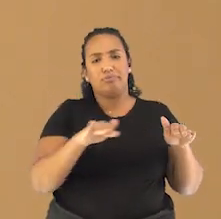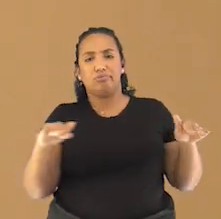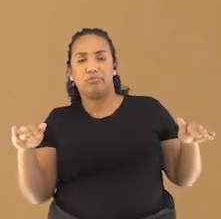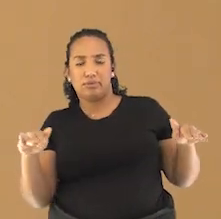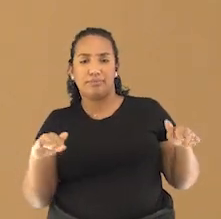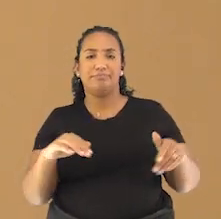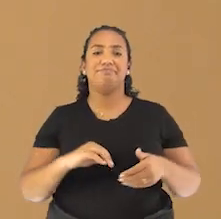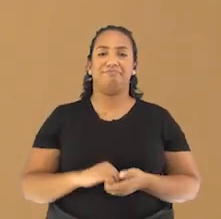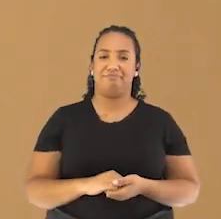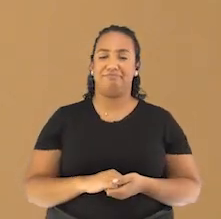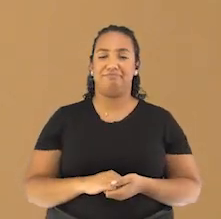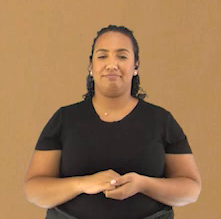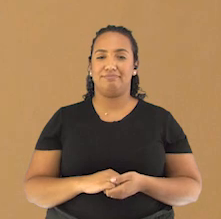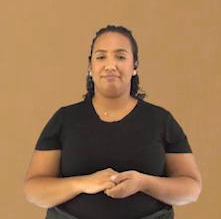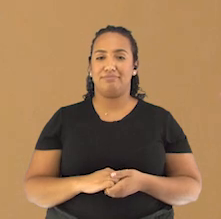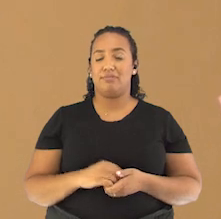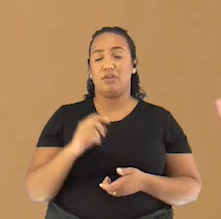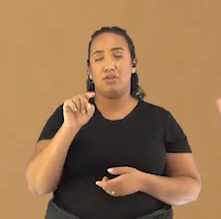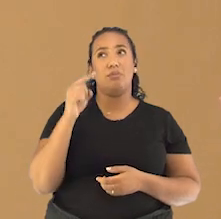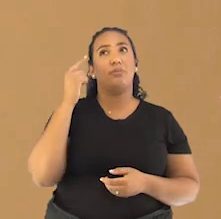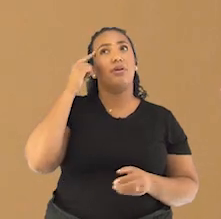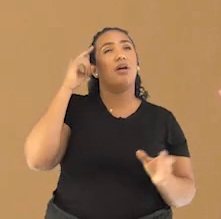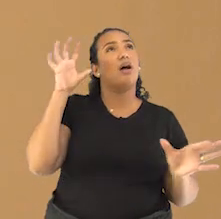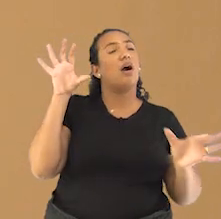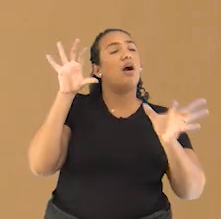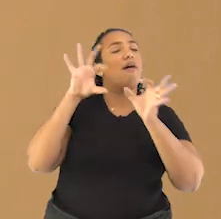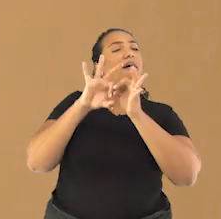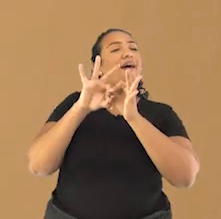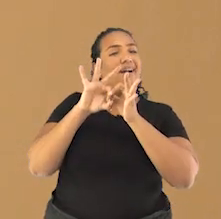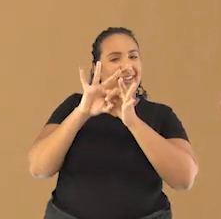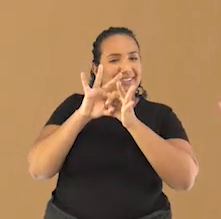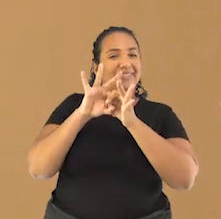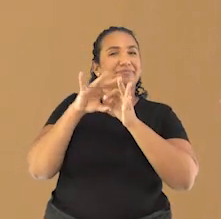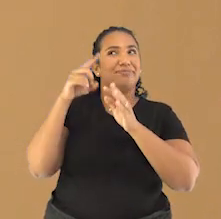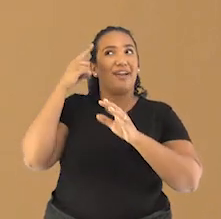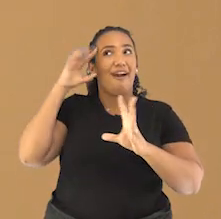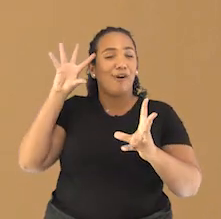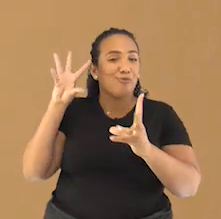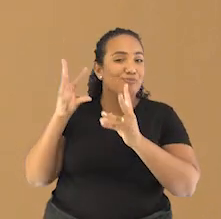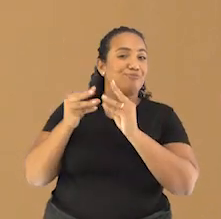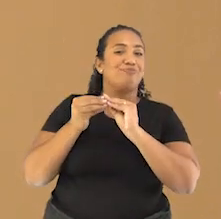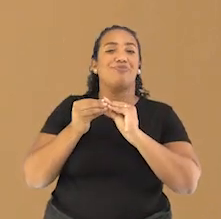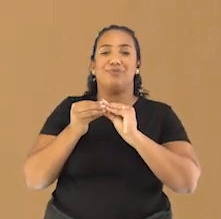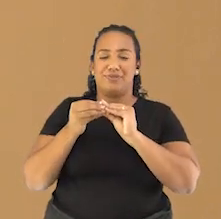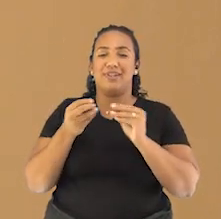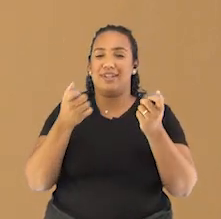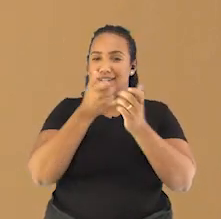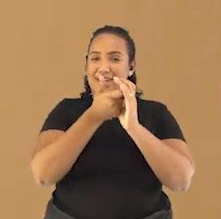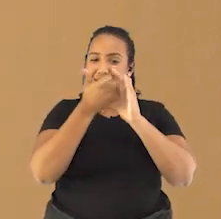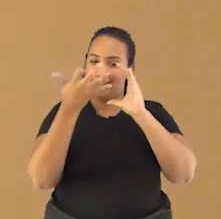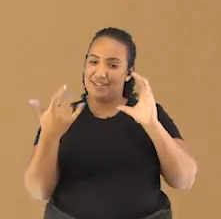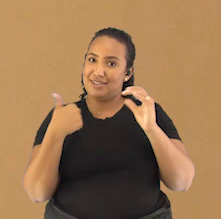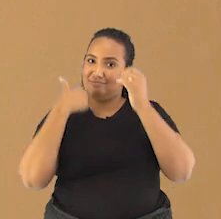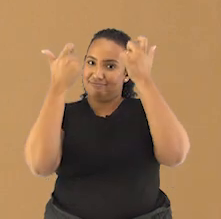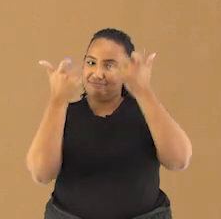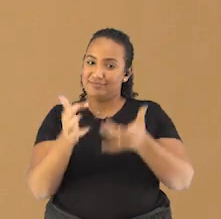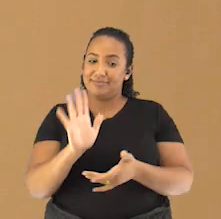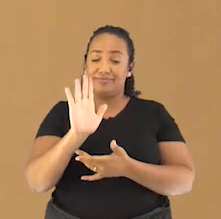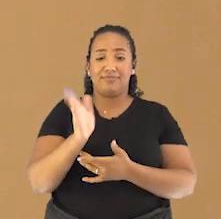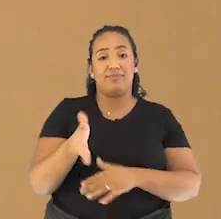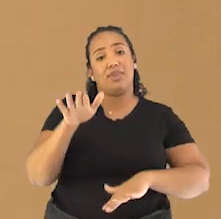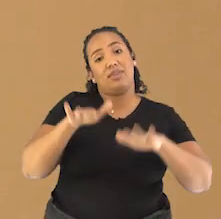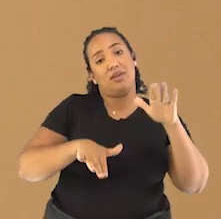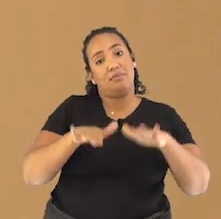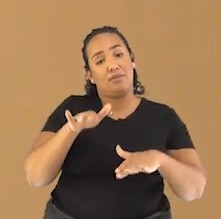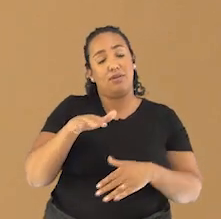planas? Aí você pode fazer associação, ligar isso com as características do relevo que nós aprendemos. Vai depender